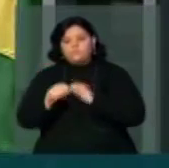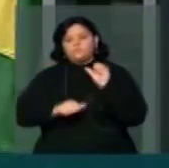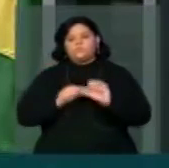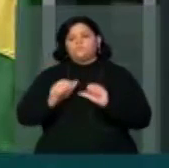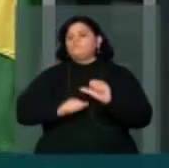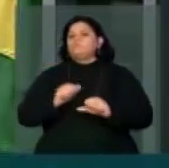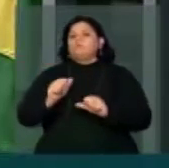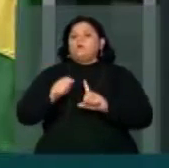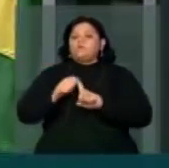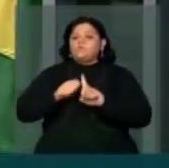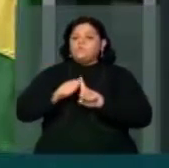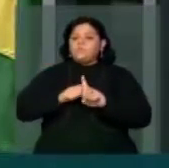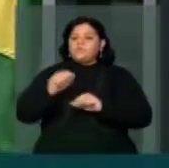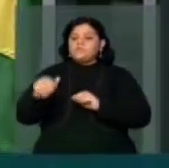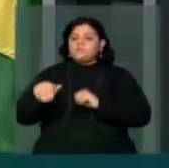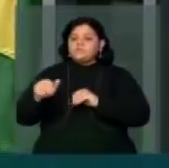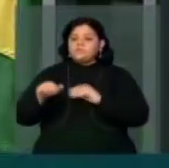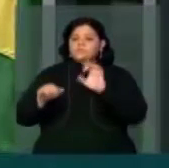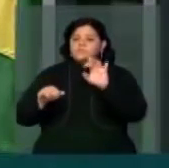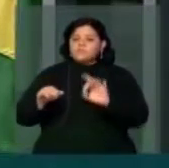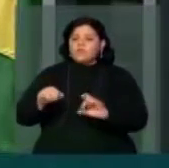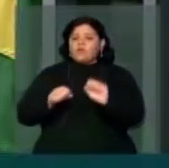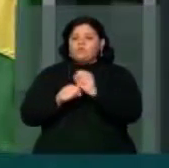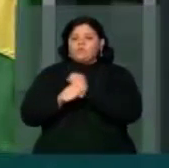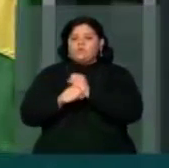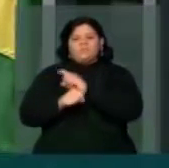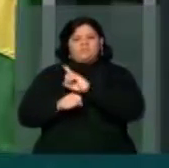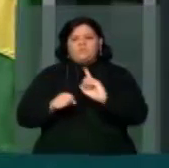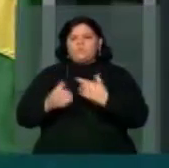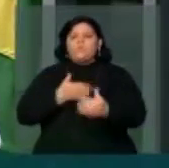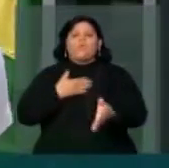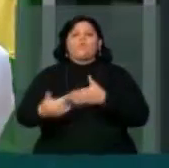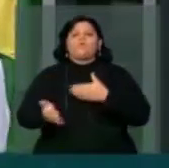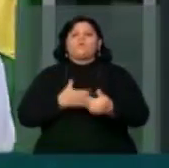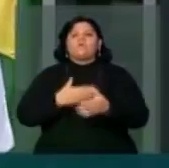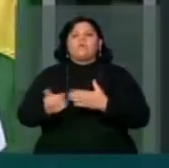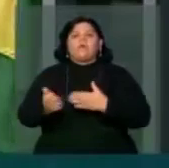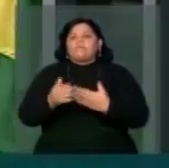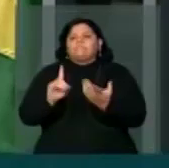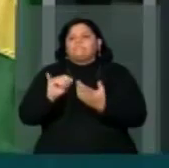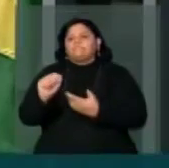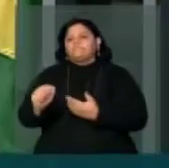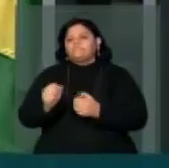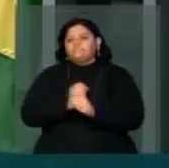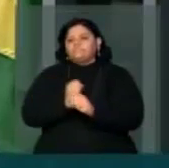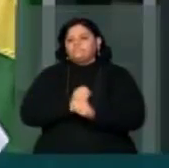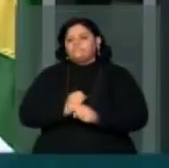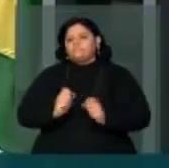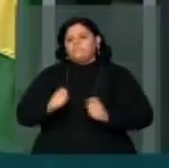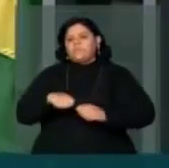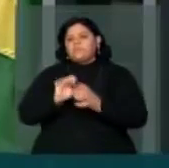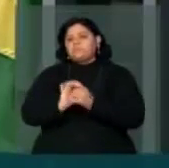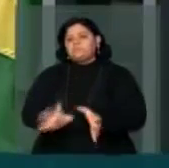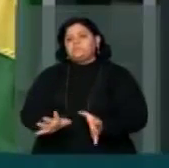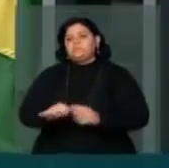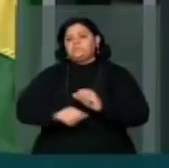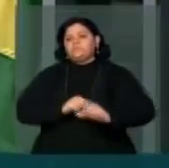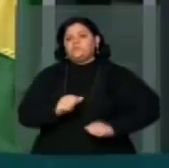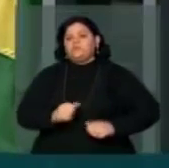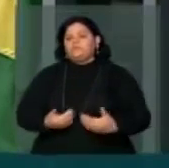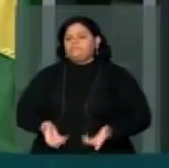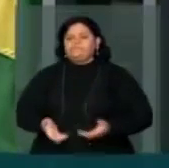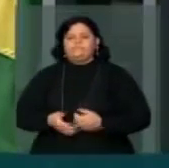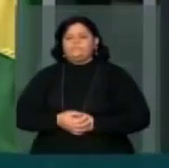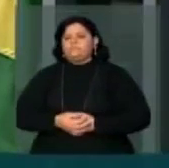do mês de setembro de cada ano e não mais a partir de janeiro de cada ano, o padre Luiz Couto. Assim, não